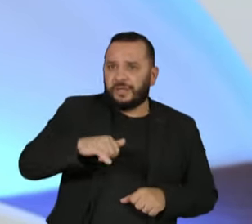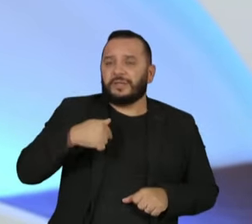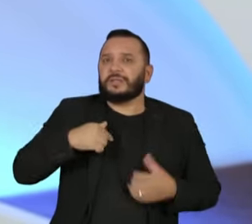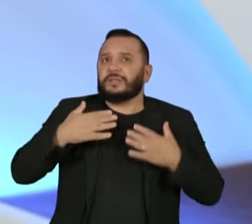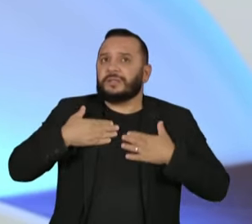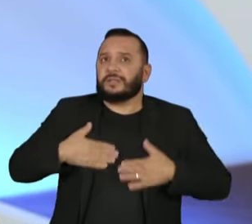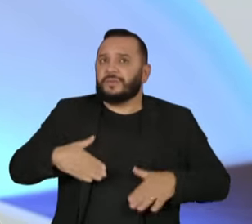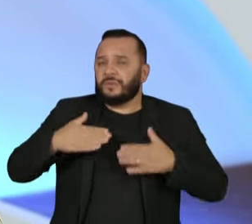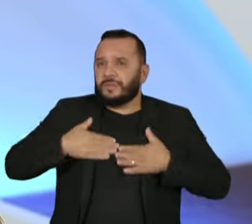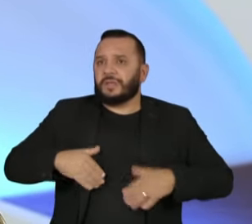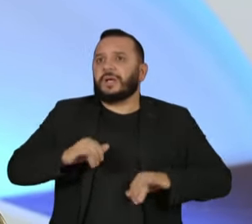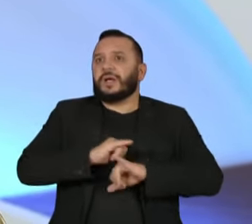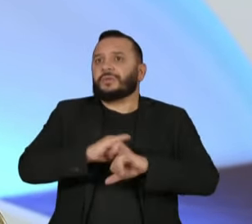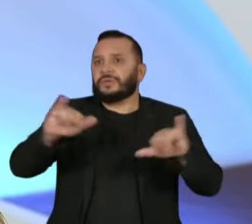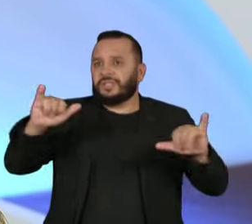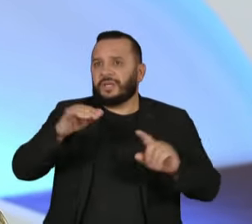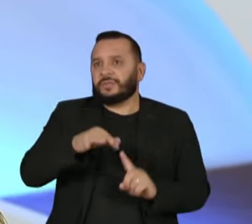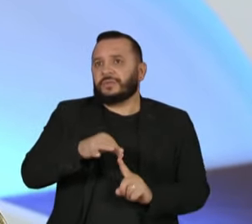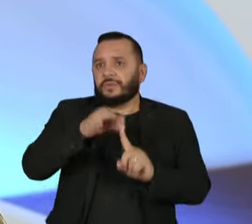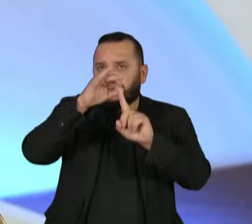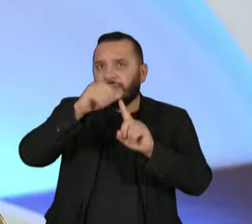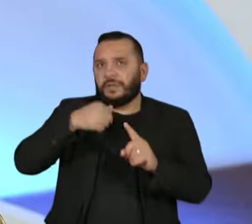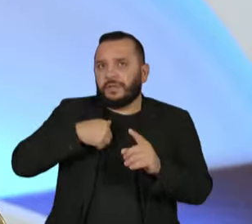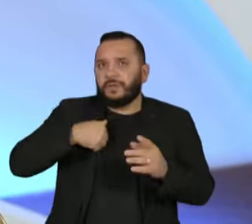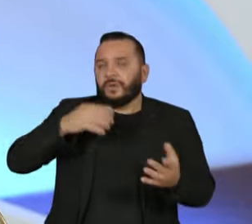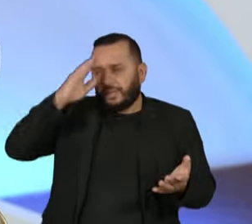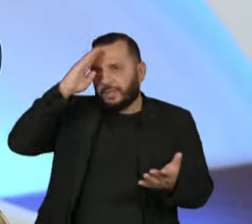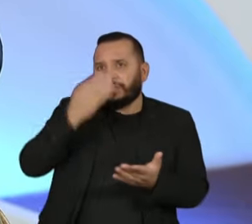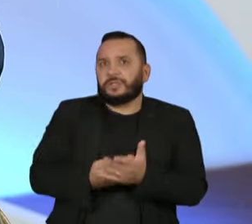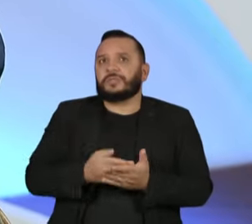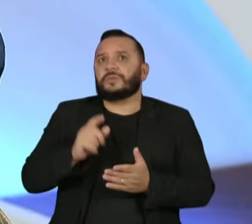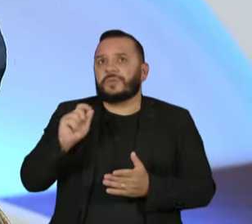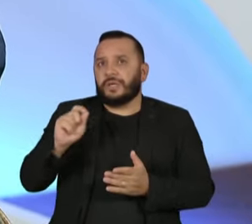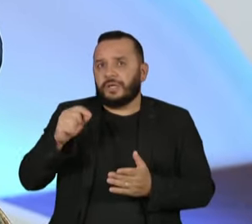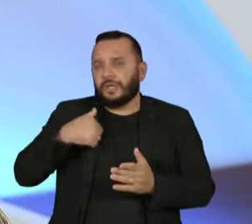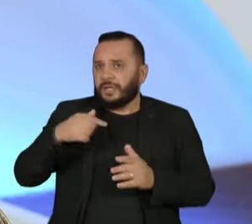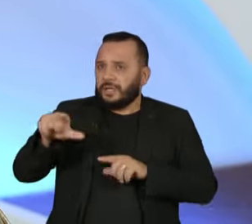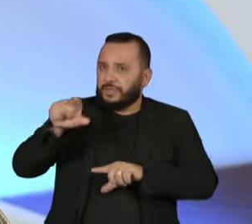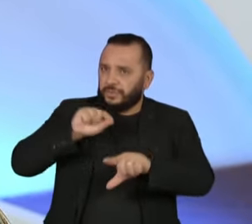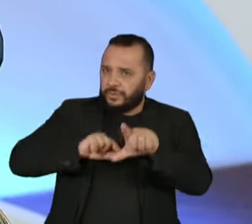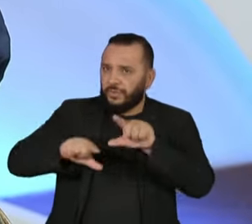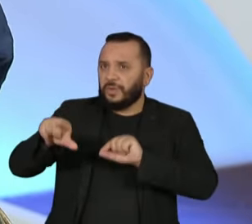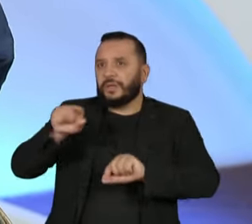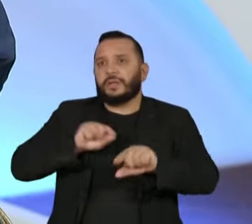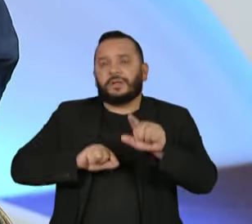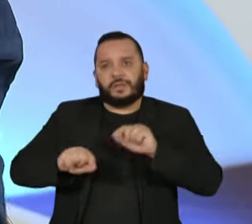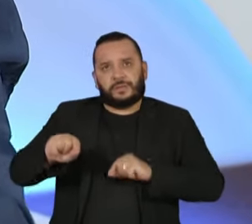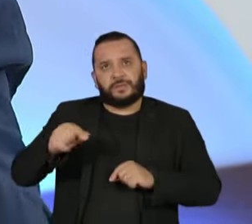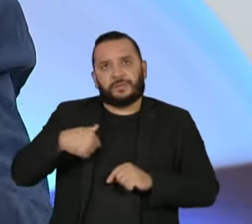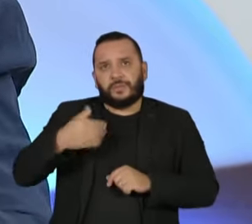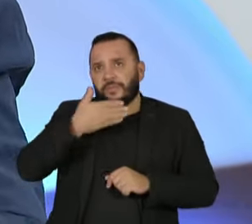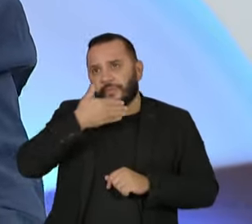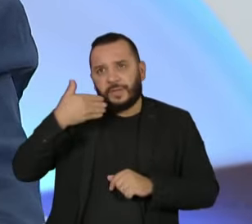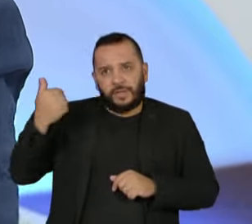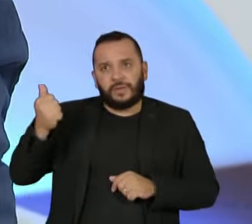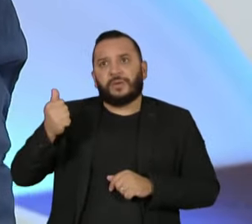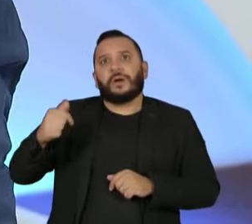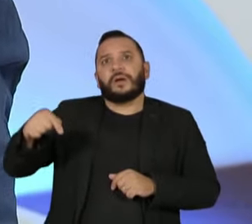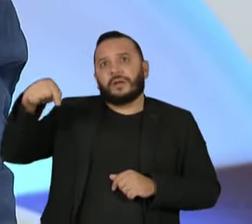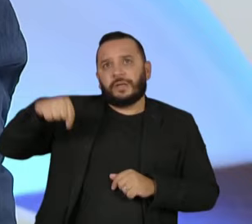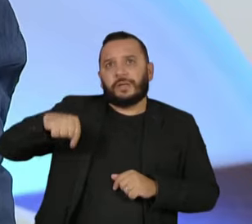tranquilidade, e escolher, e eu não tenho nenhuma dúvida, escolher o que há de melhor para